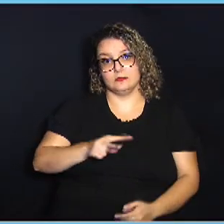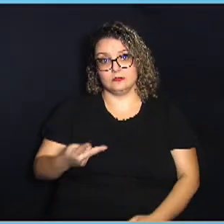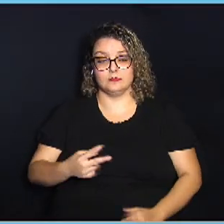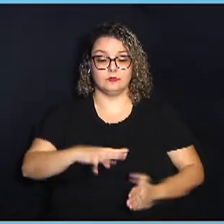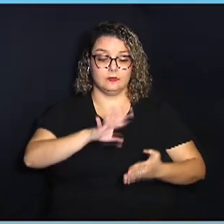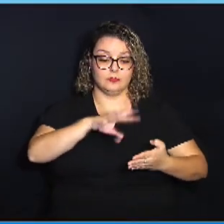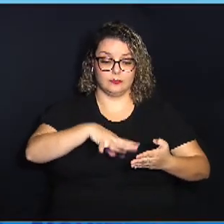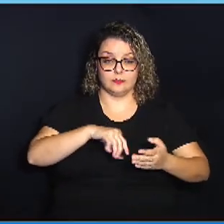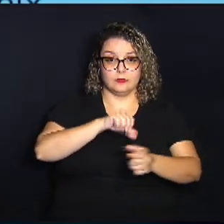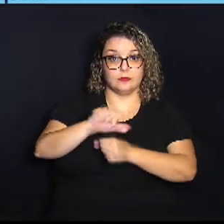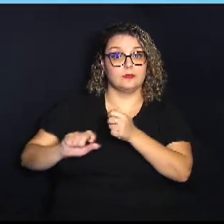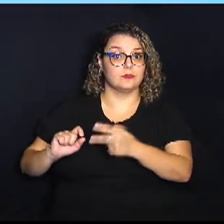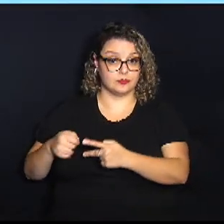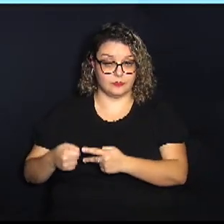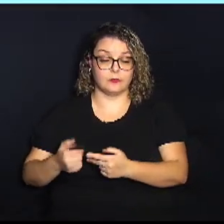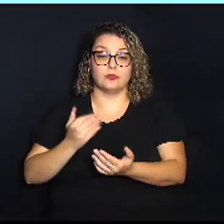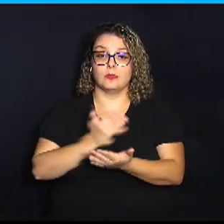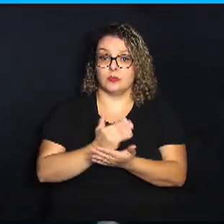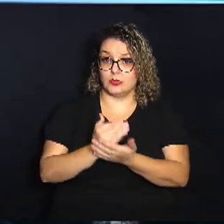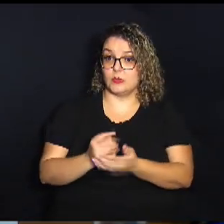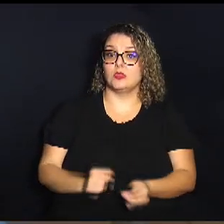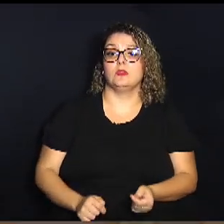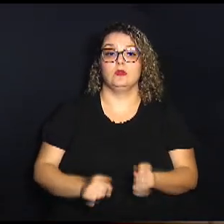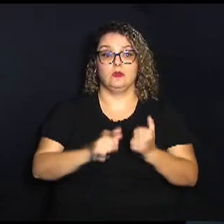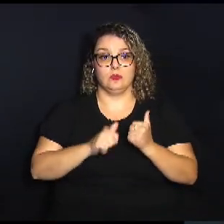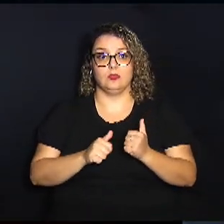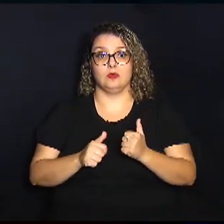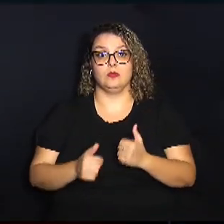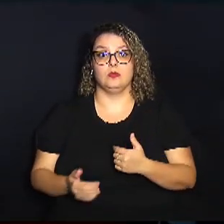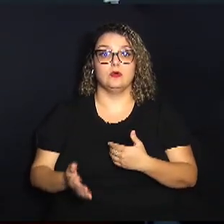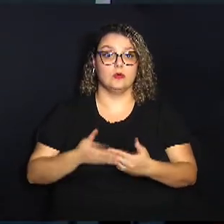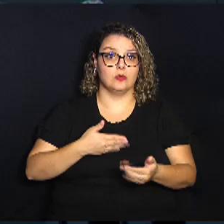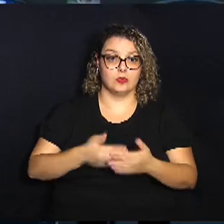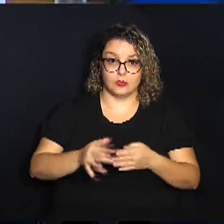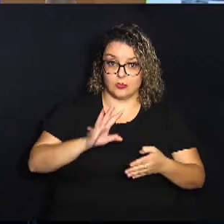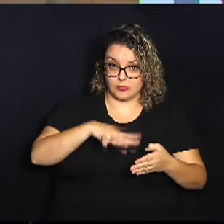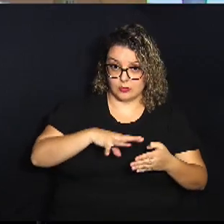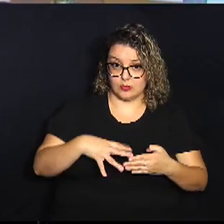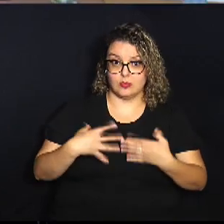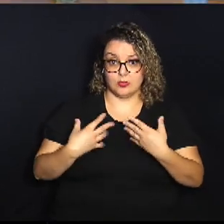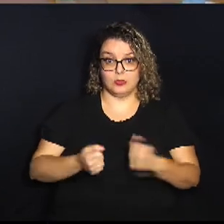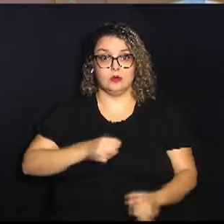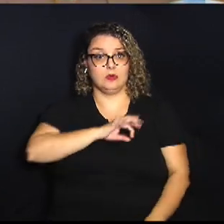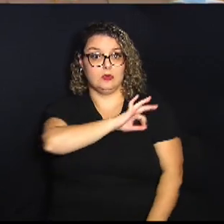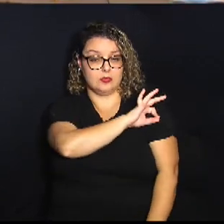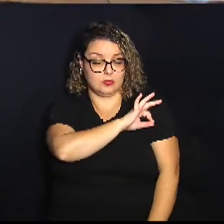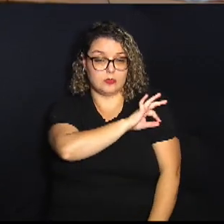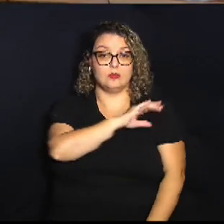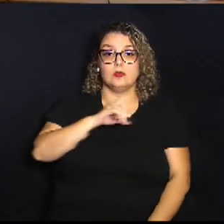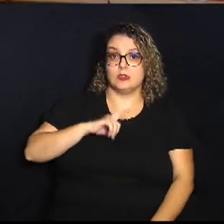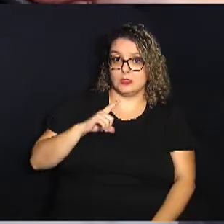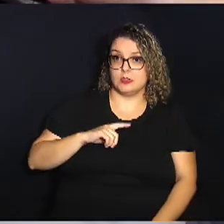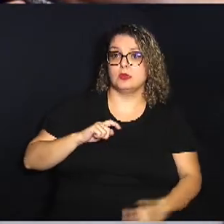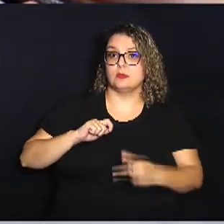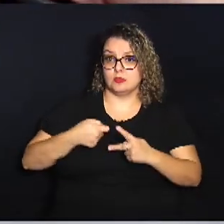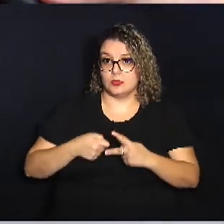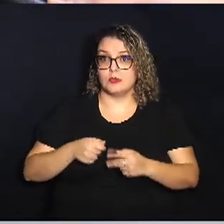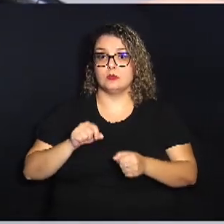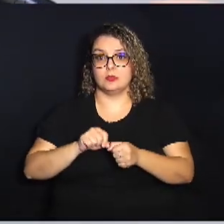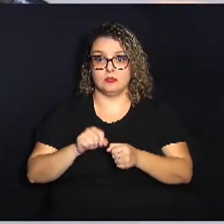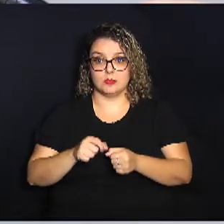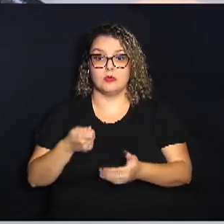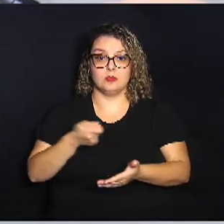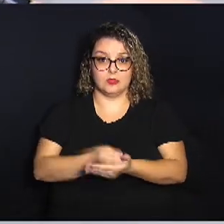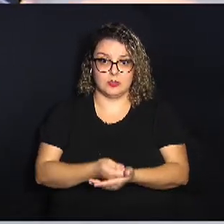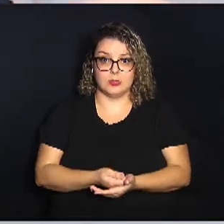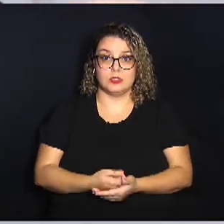parcelamentos também serão favorecidos. Qualquer boleto que você receber da prefeitura vai ter o PICS para fazer o pagamento. Se você